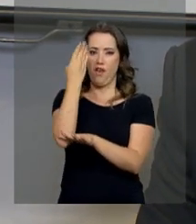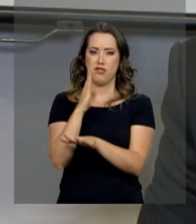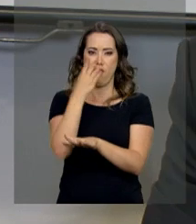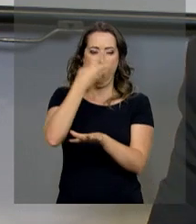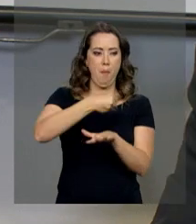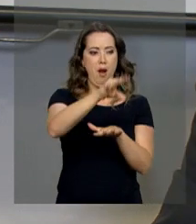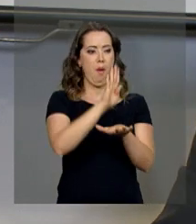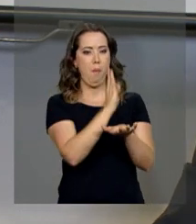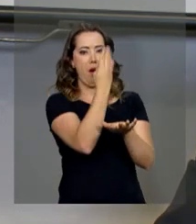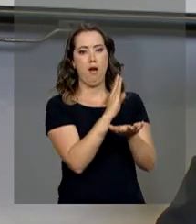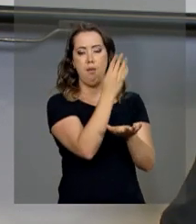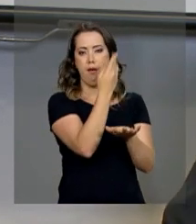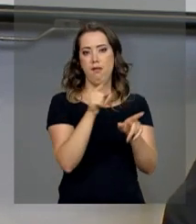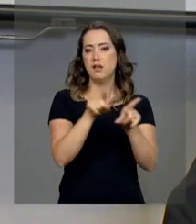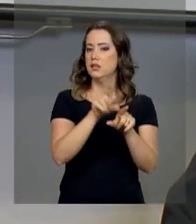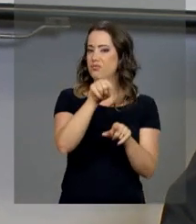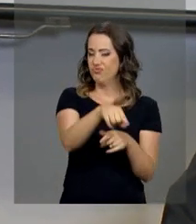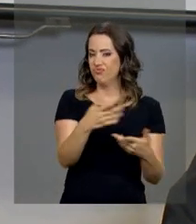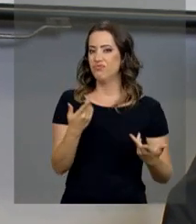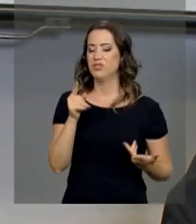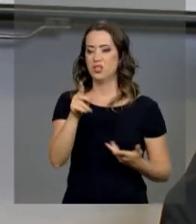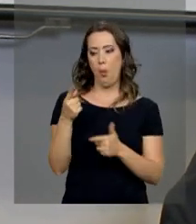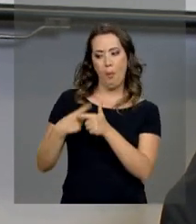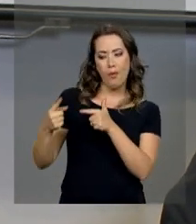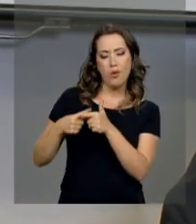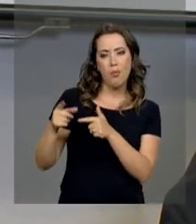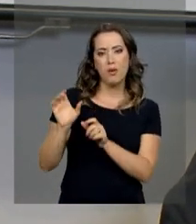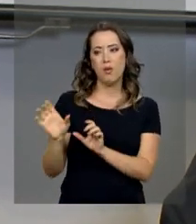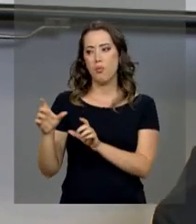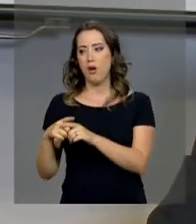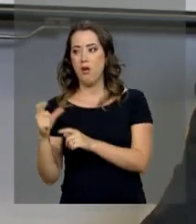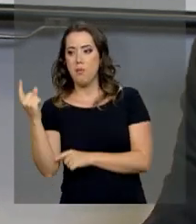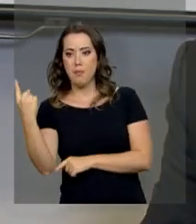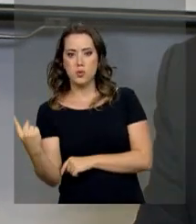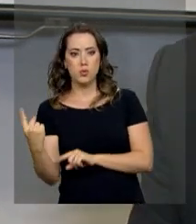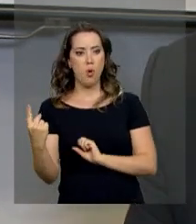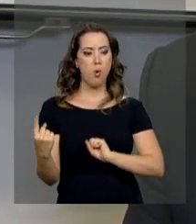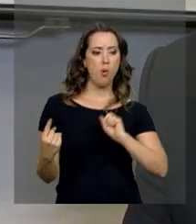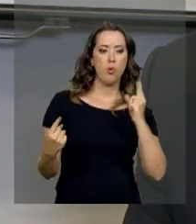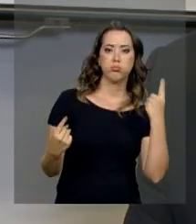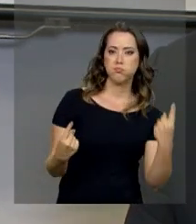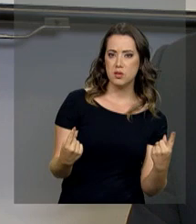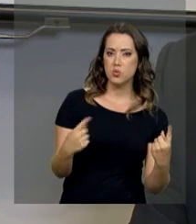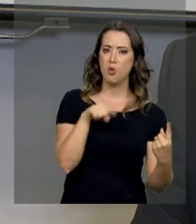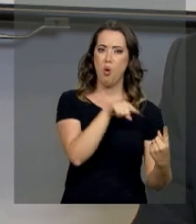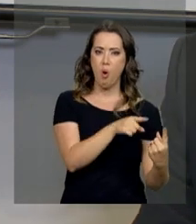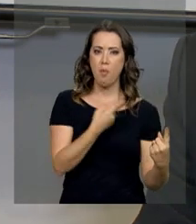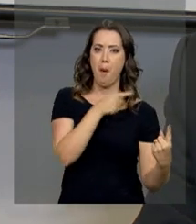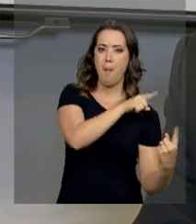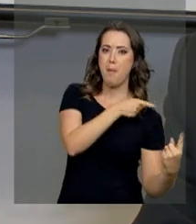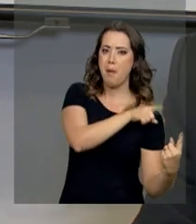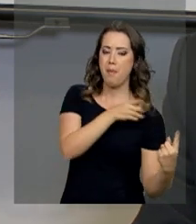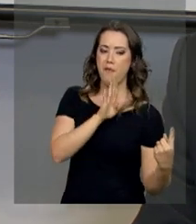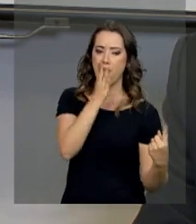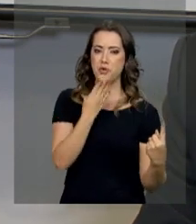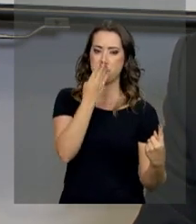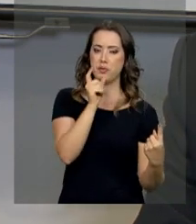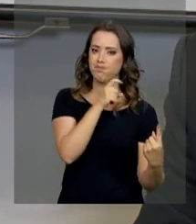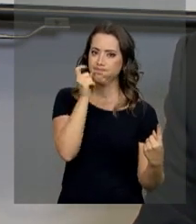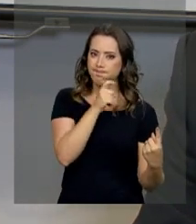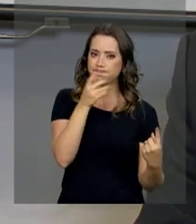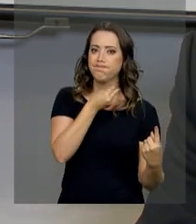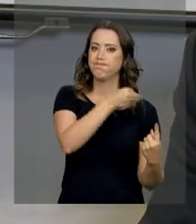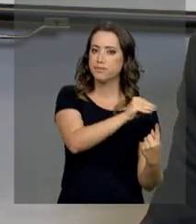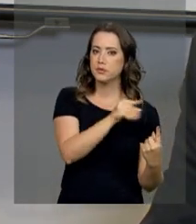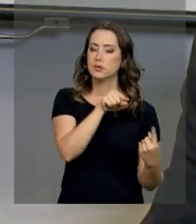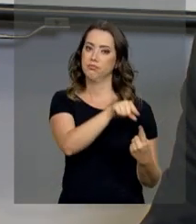situações que prejudiquem esse ou aquele outro candidato, candidatura, com o mesmo andamento das